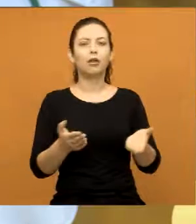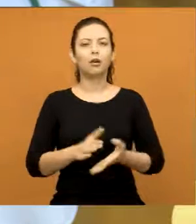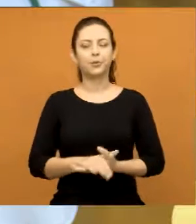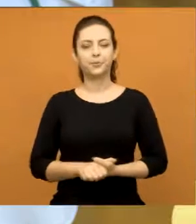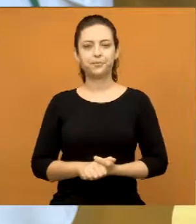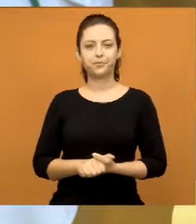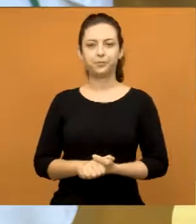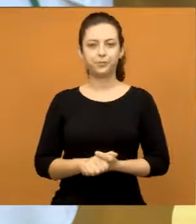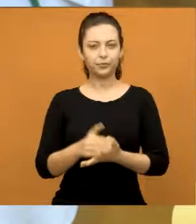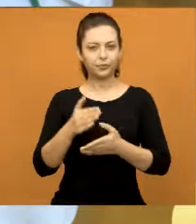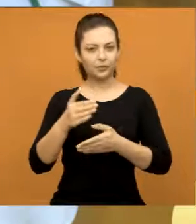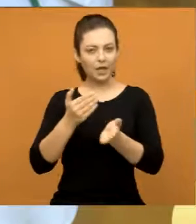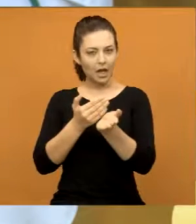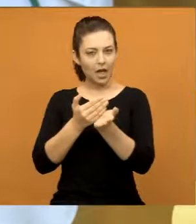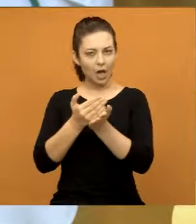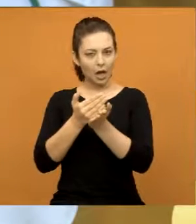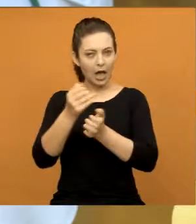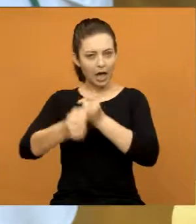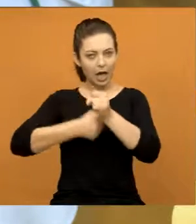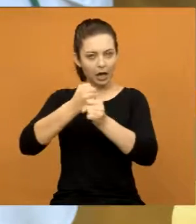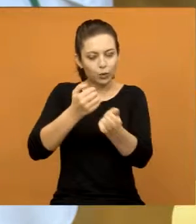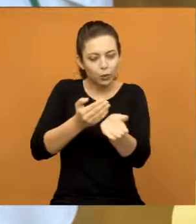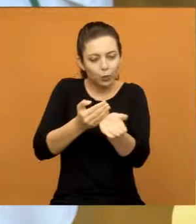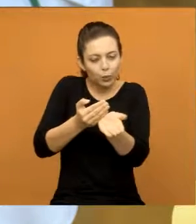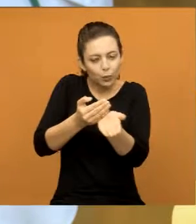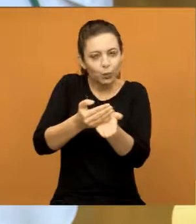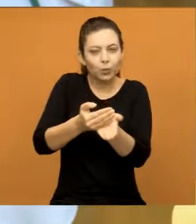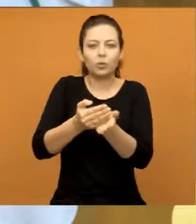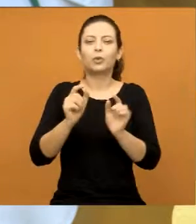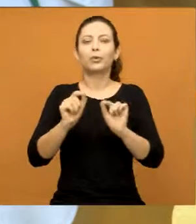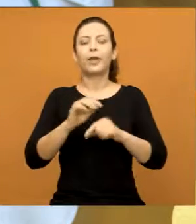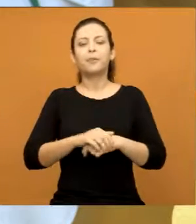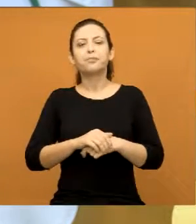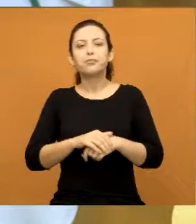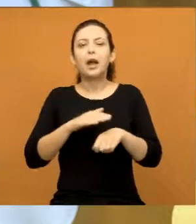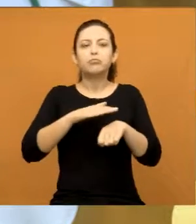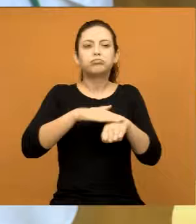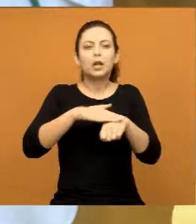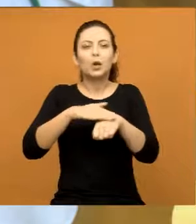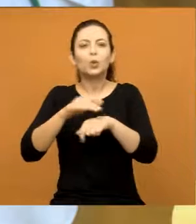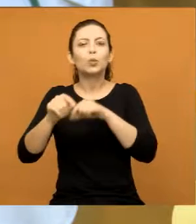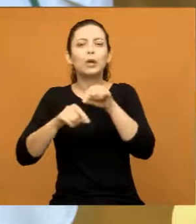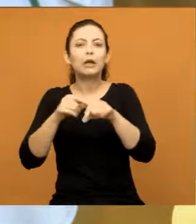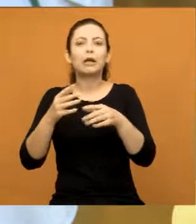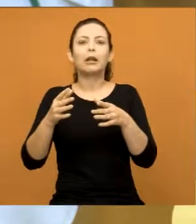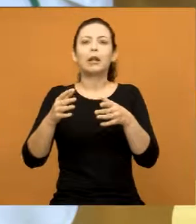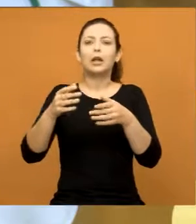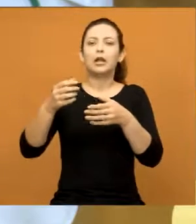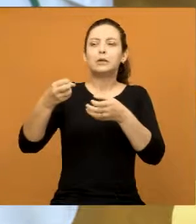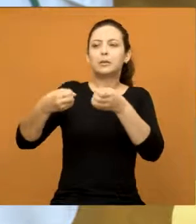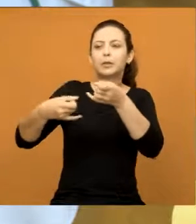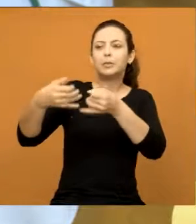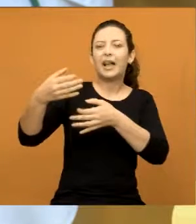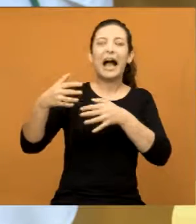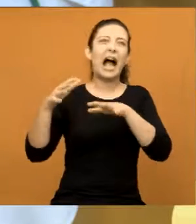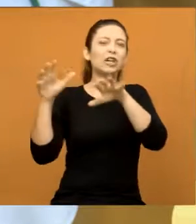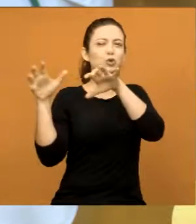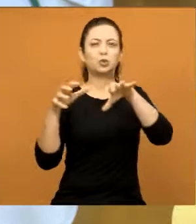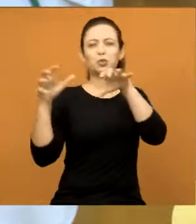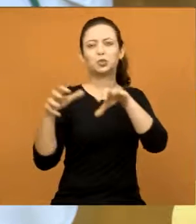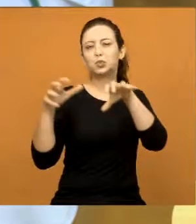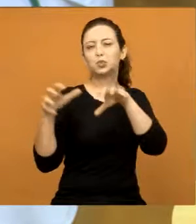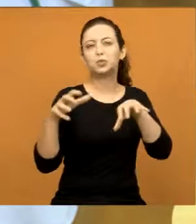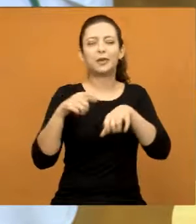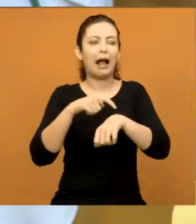No começo do ano é muito comum que se faça a justificativa de que as chuvas são intensas,